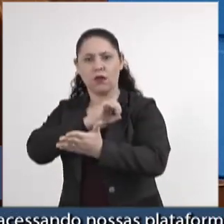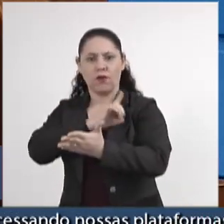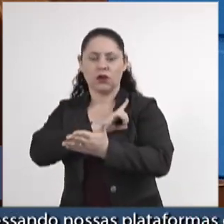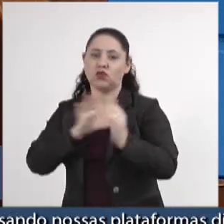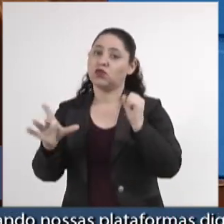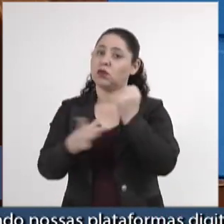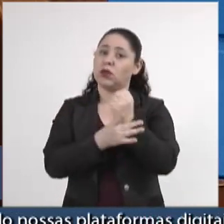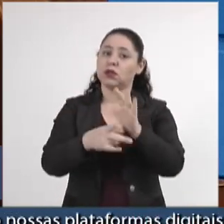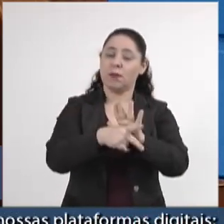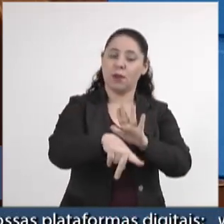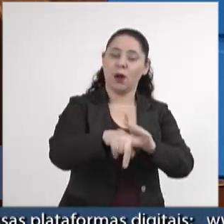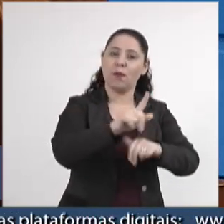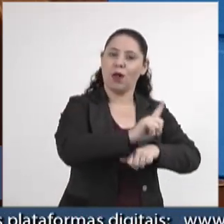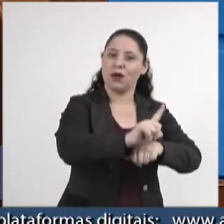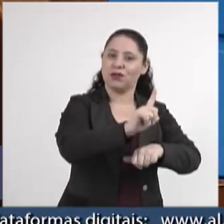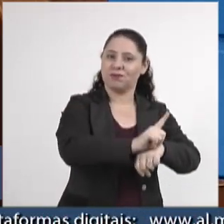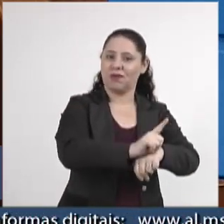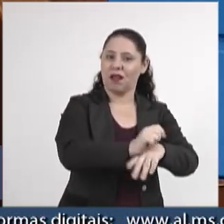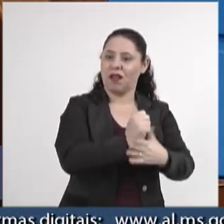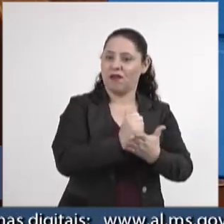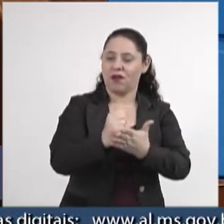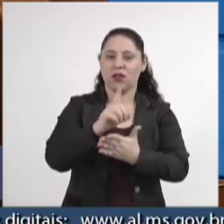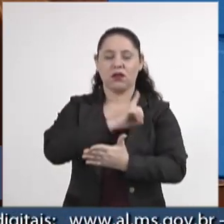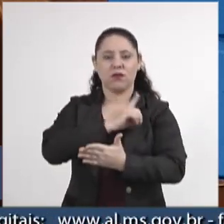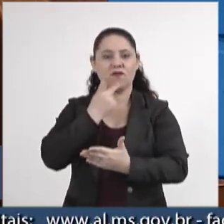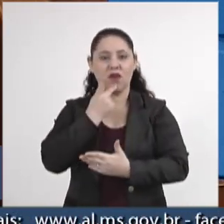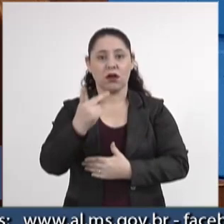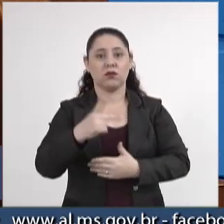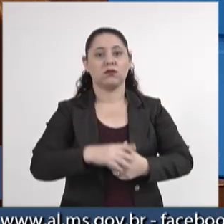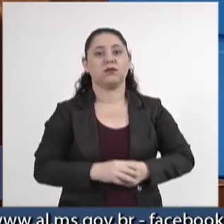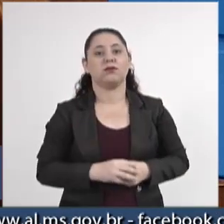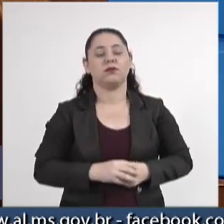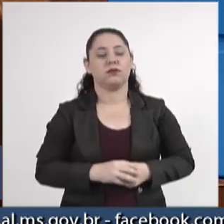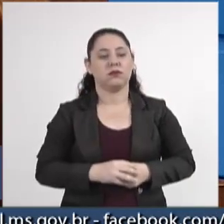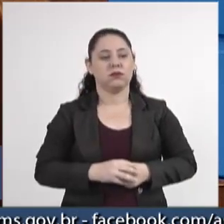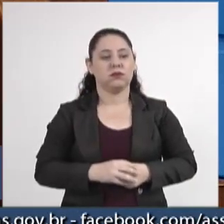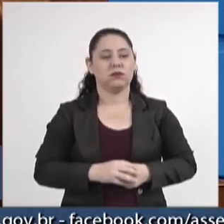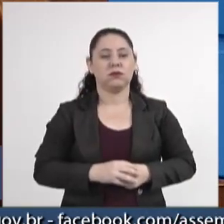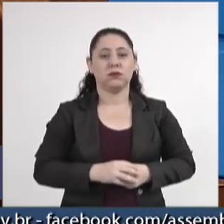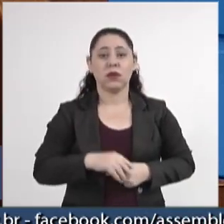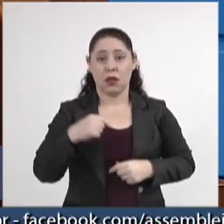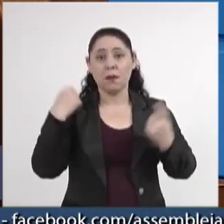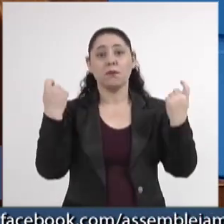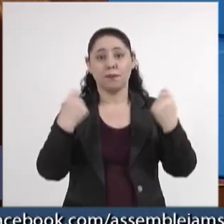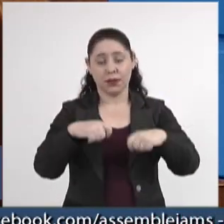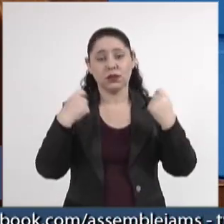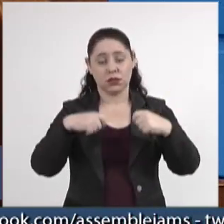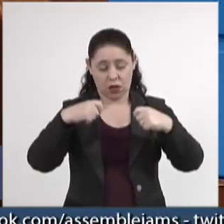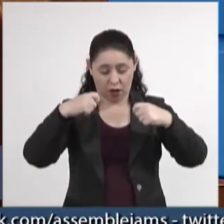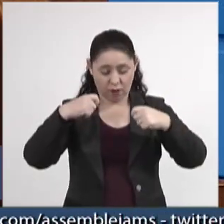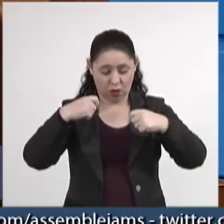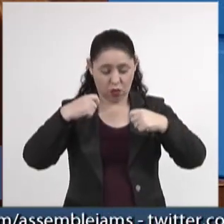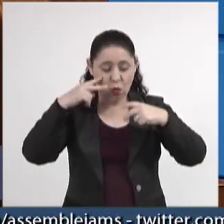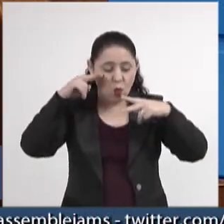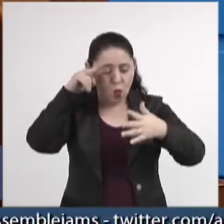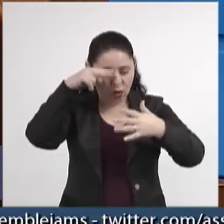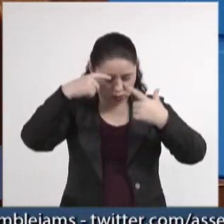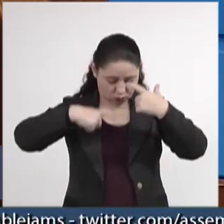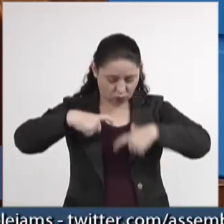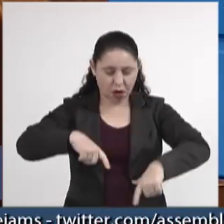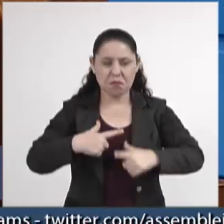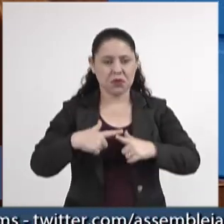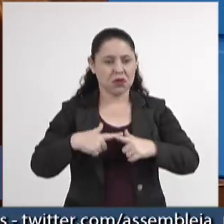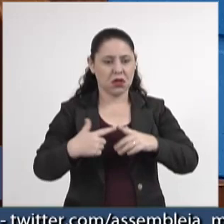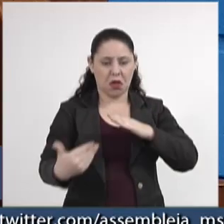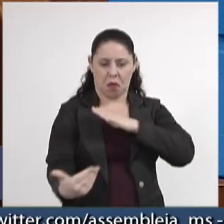segurança da loja e disse que ele precisava ser revistado porque entrou e